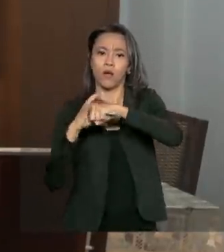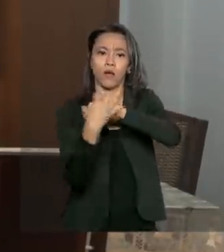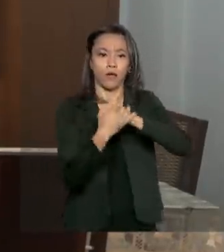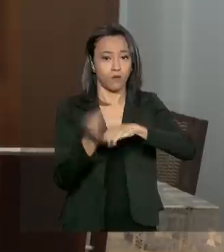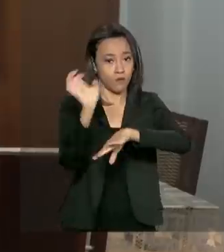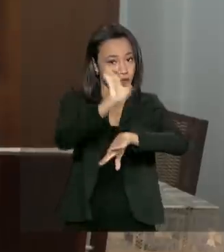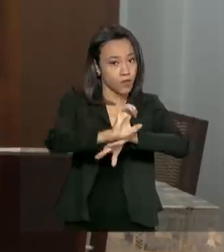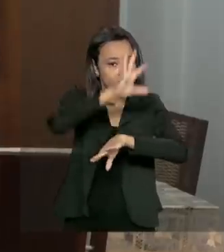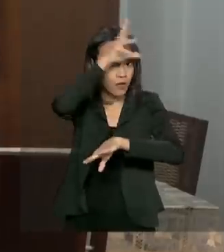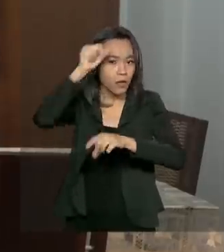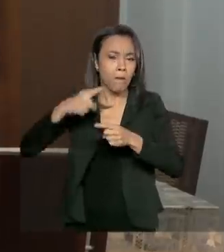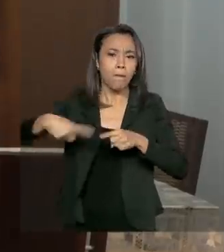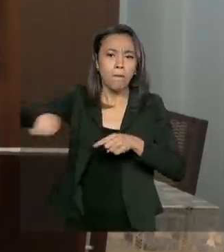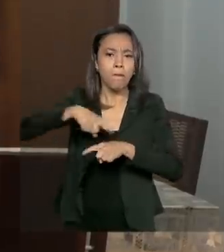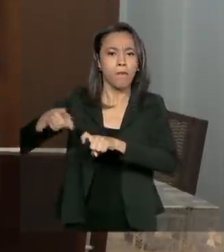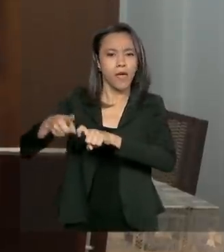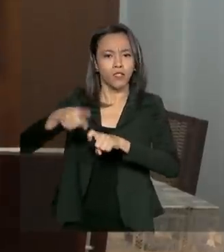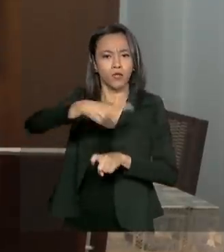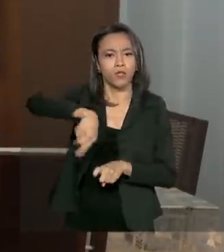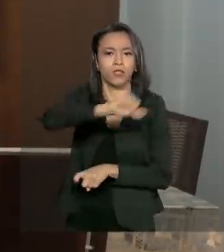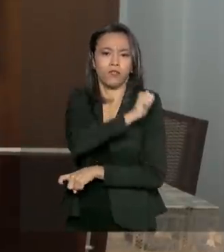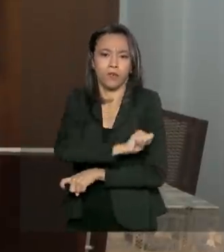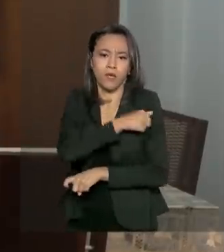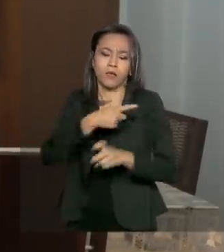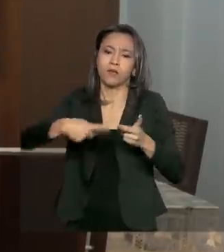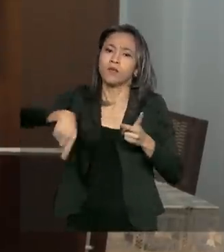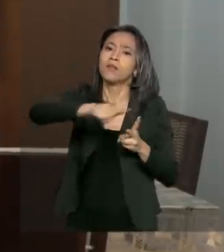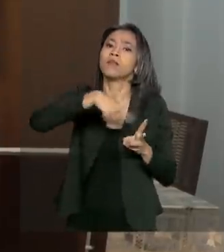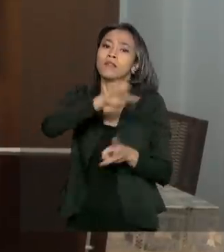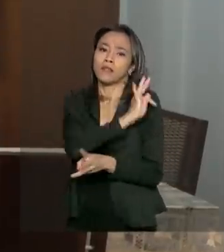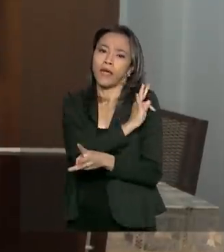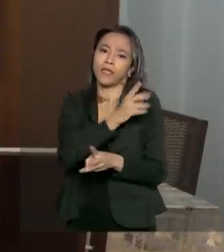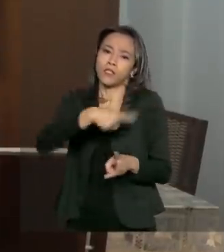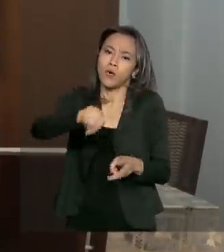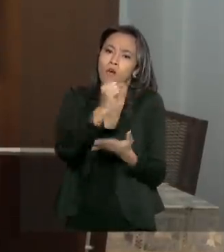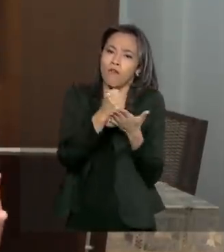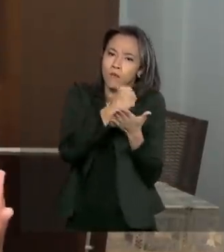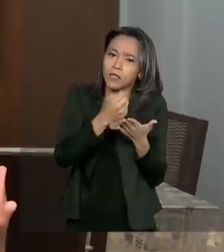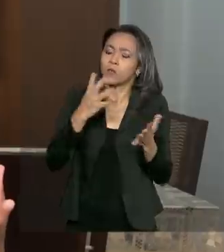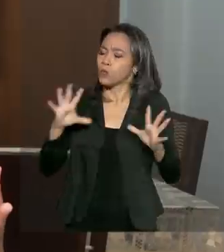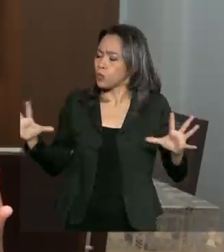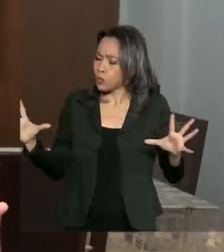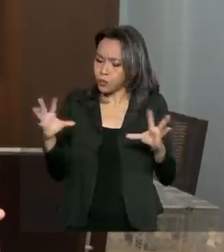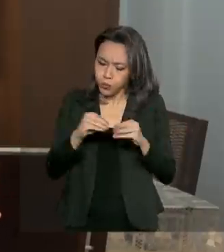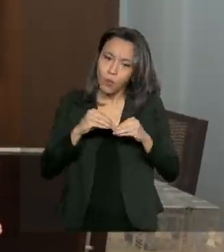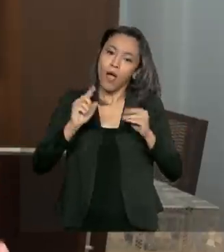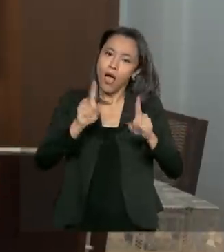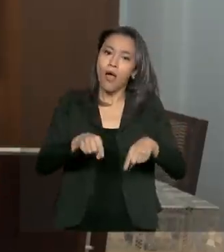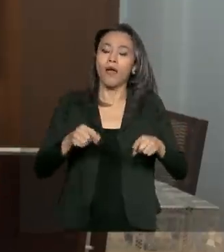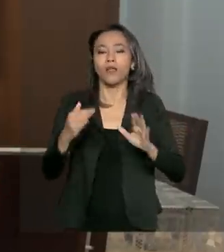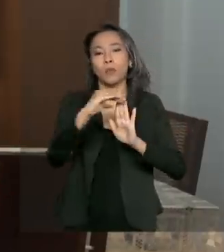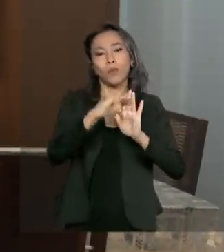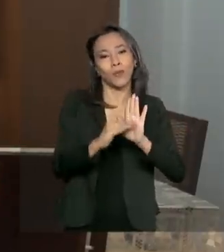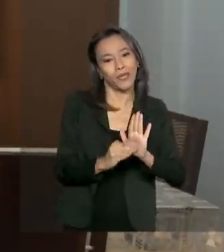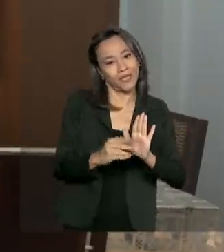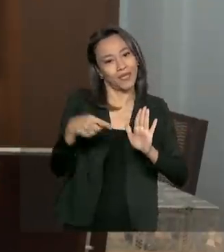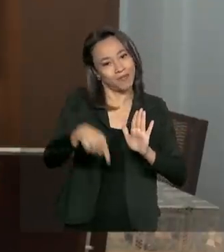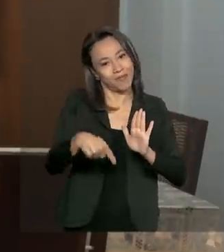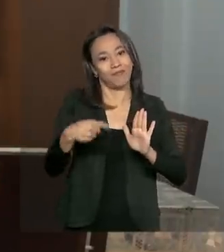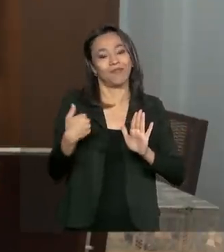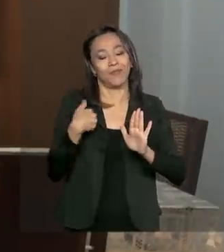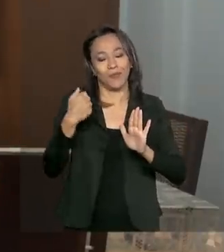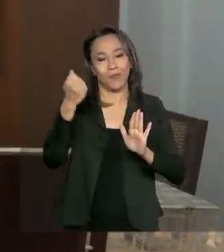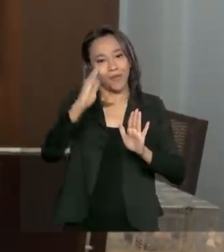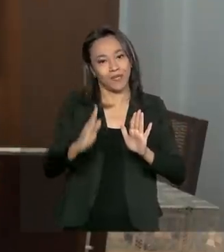Amazonas. São médicos, enfermeiros, técnicos de enfermagem, farmacêuticos, todos eles fazem parte do programa O Brasil Conta Comigo,